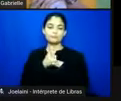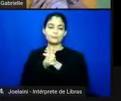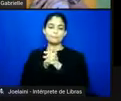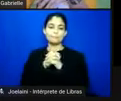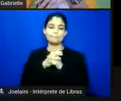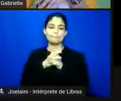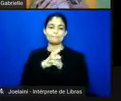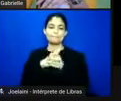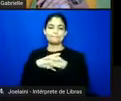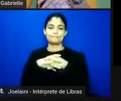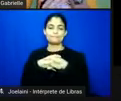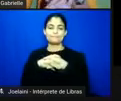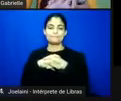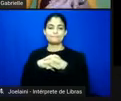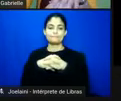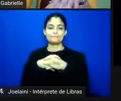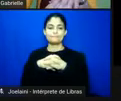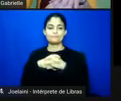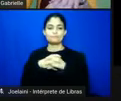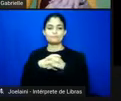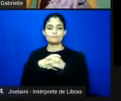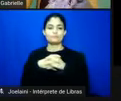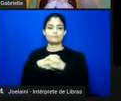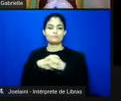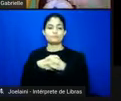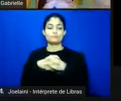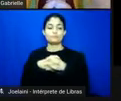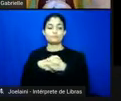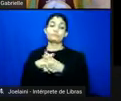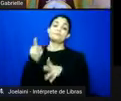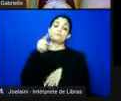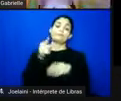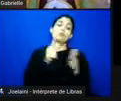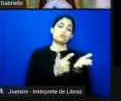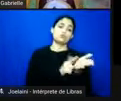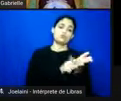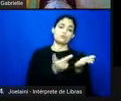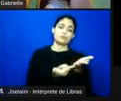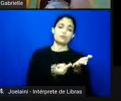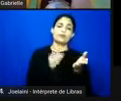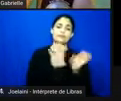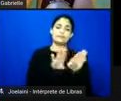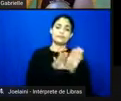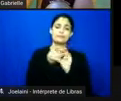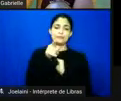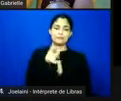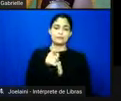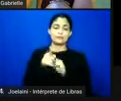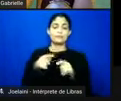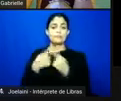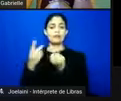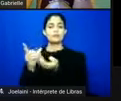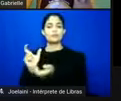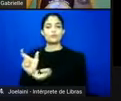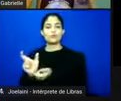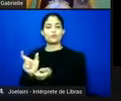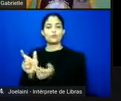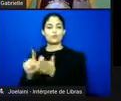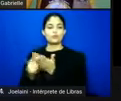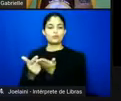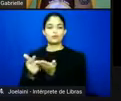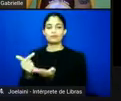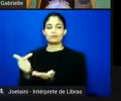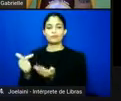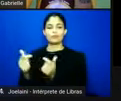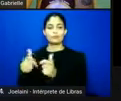já vou para o... Aqui, estão os jornais. E aí, gente sempre, no local ali, a gente não tem identificação dos locais, né? Ainda que